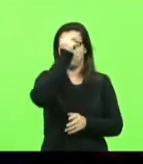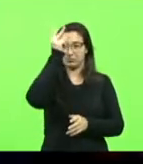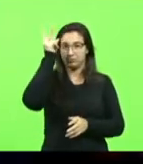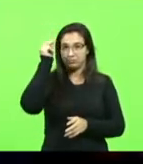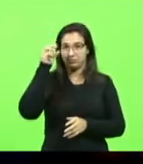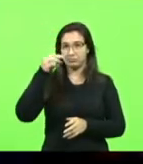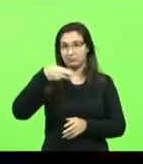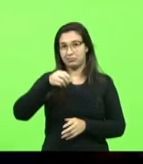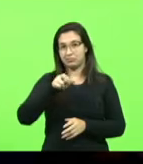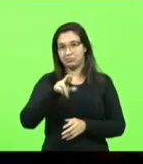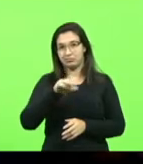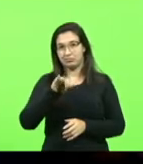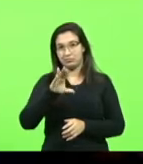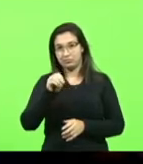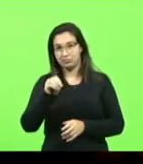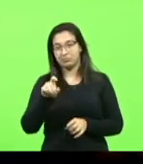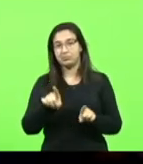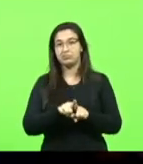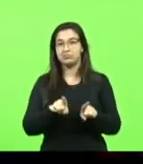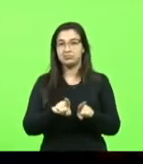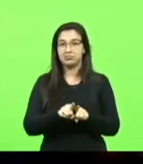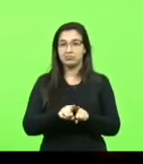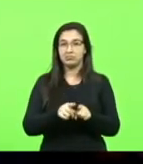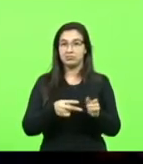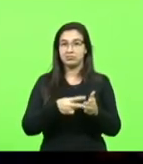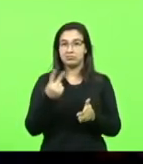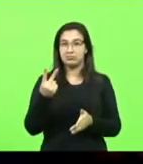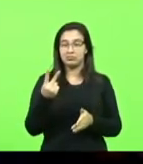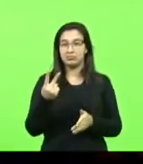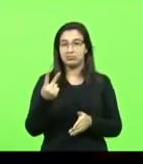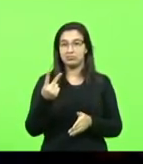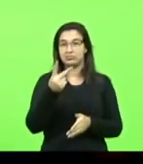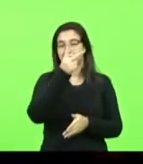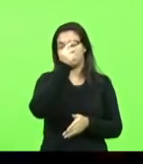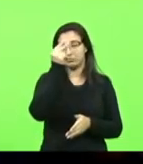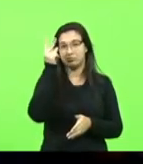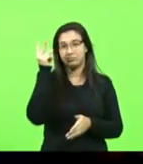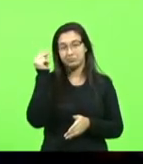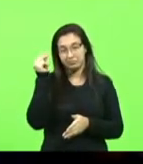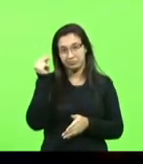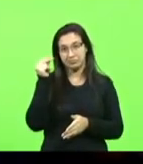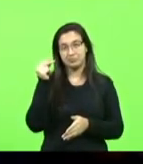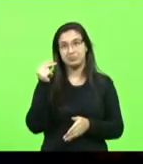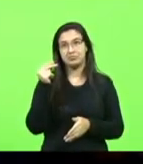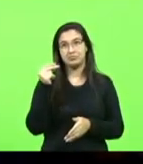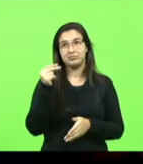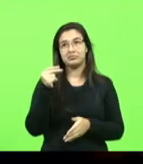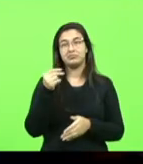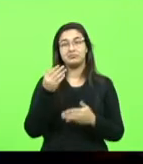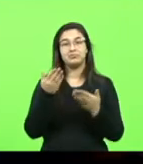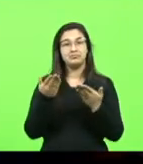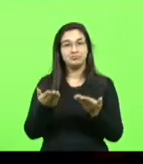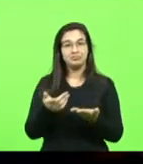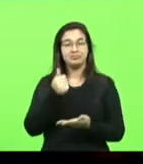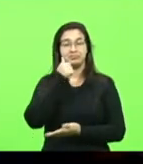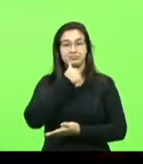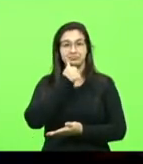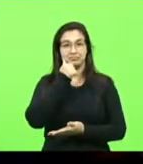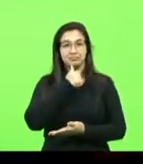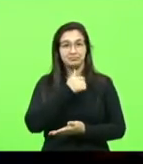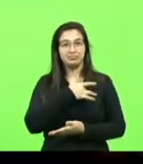também a vice, Maria Regina Soar, uma baluarte da saúde catarinense.